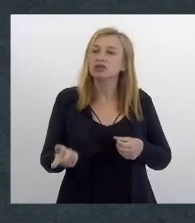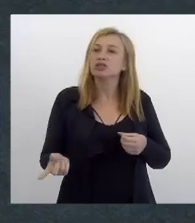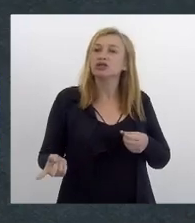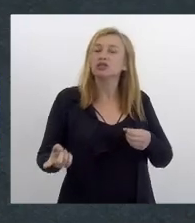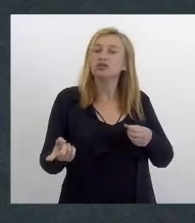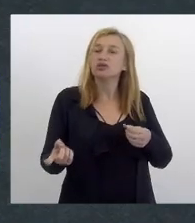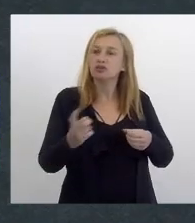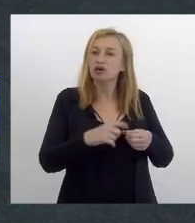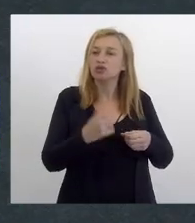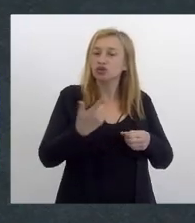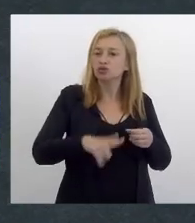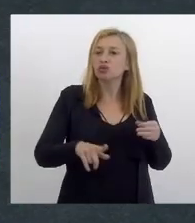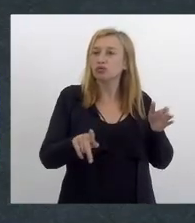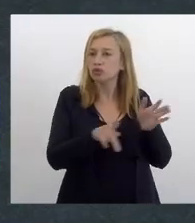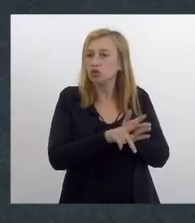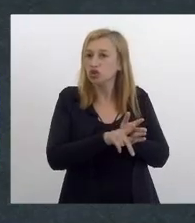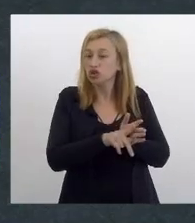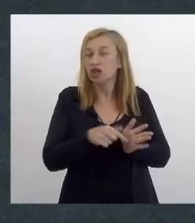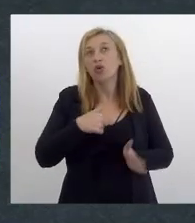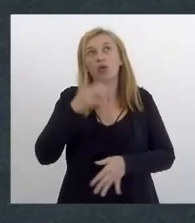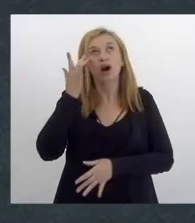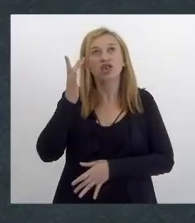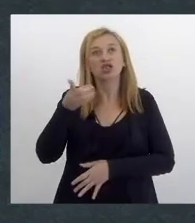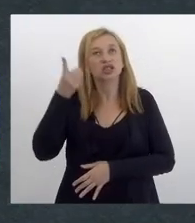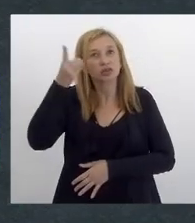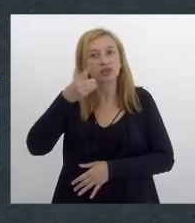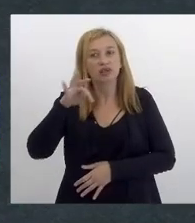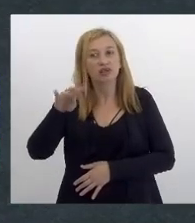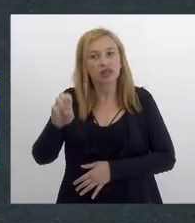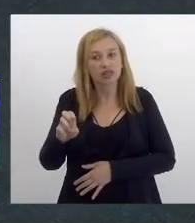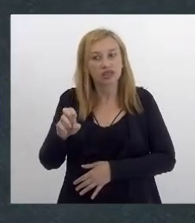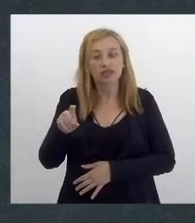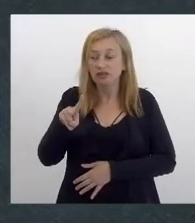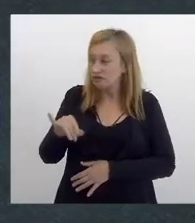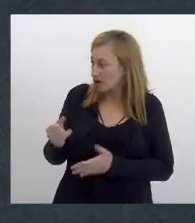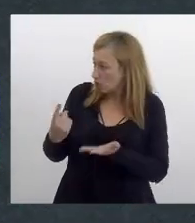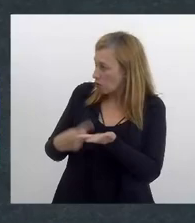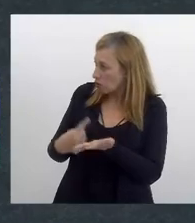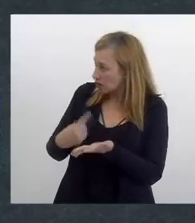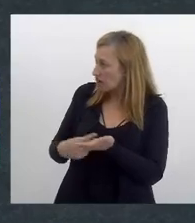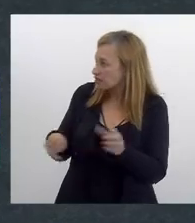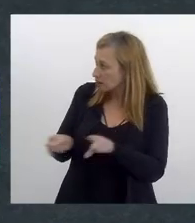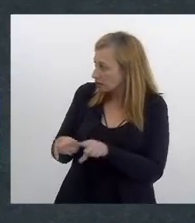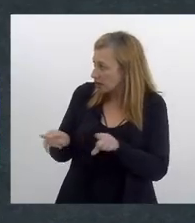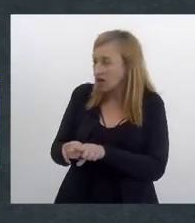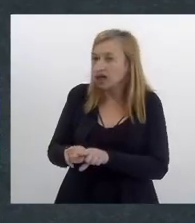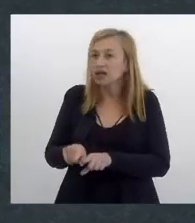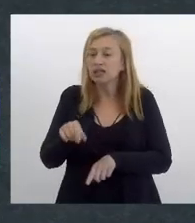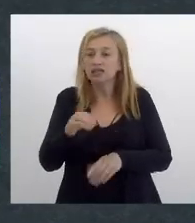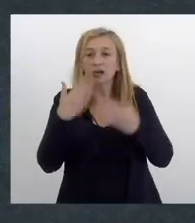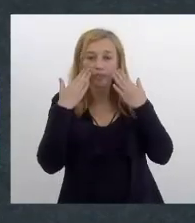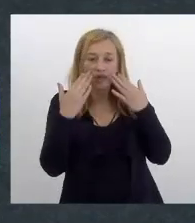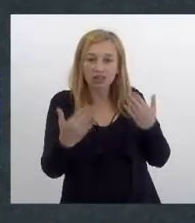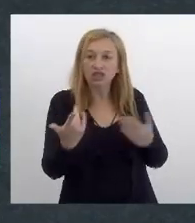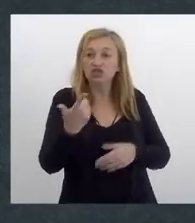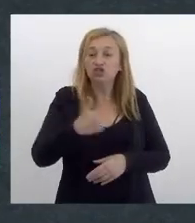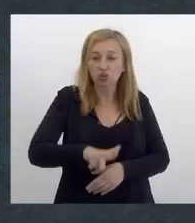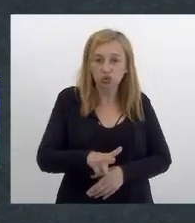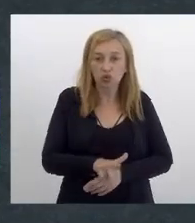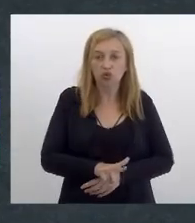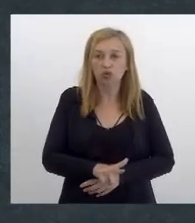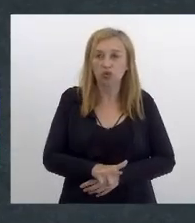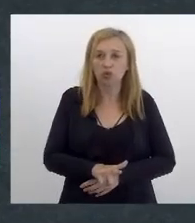aí eu acho que a deputada Franciane vai concordar com isso se apresente novamente